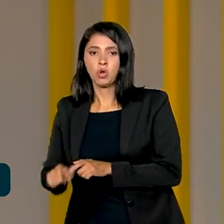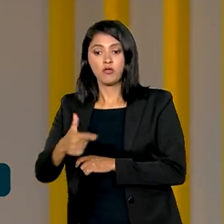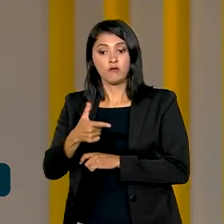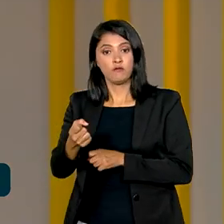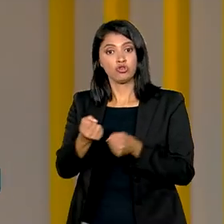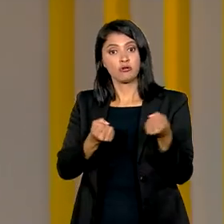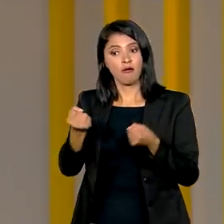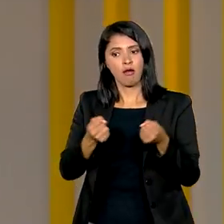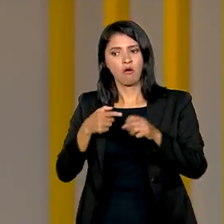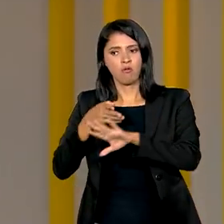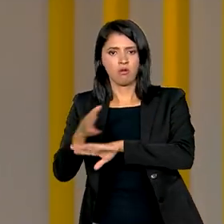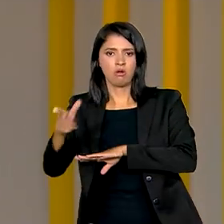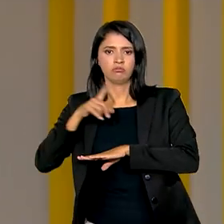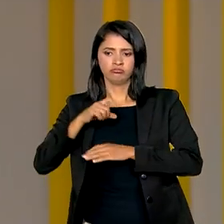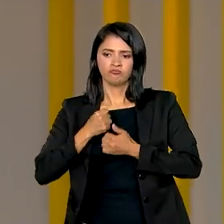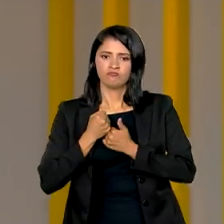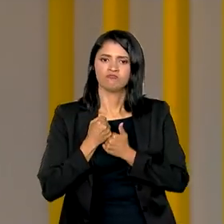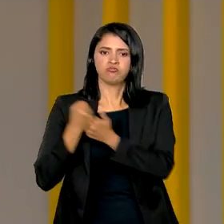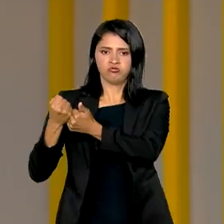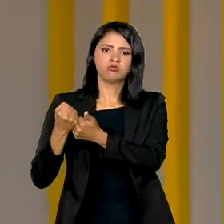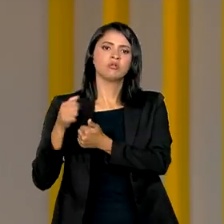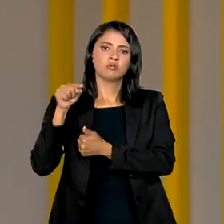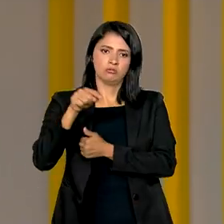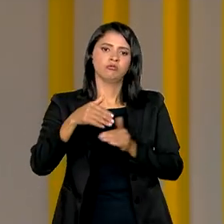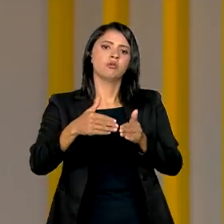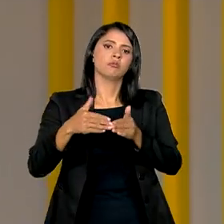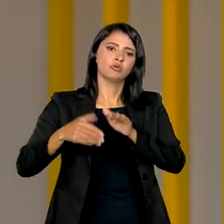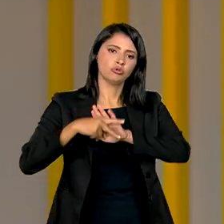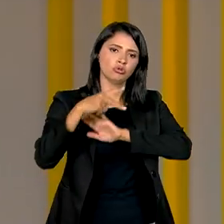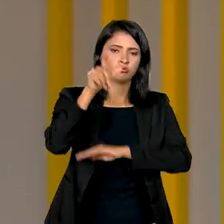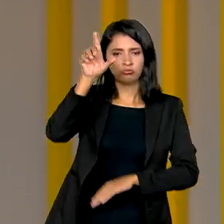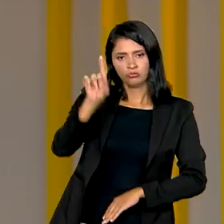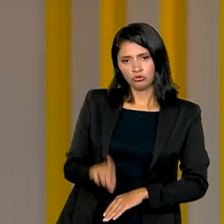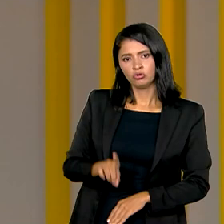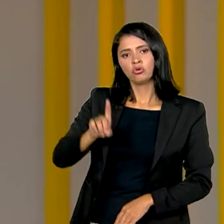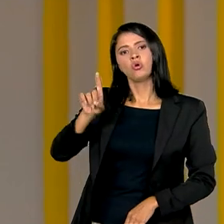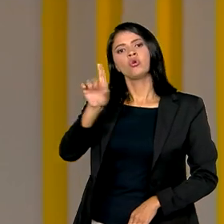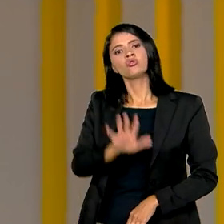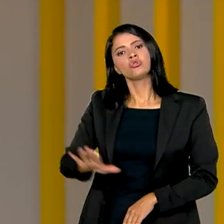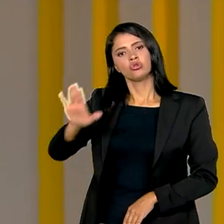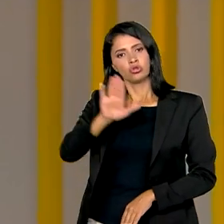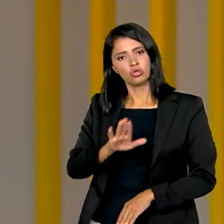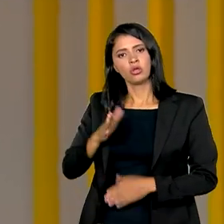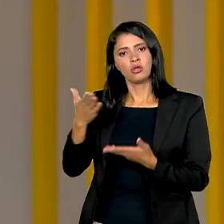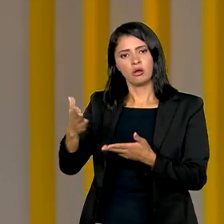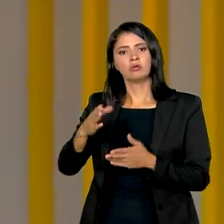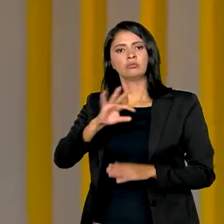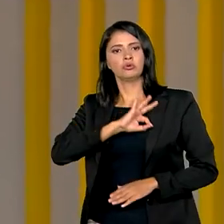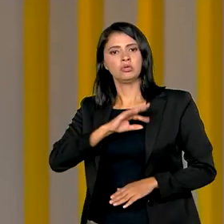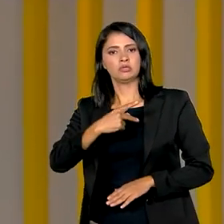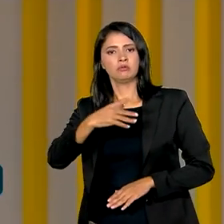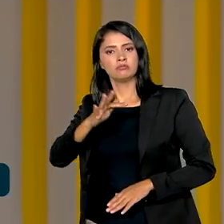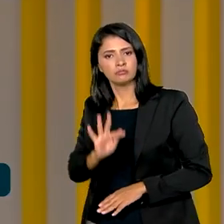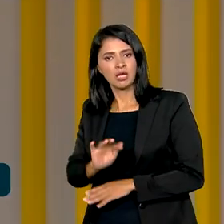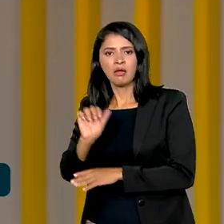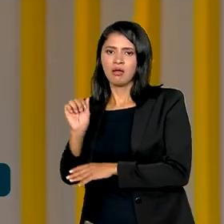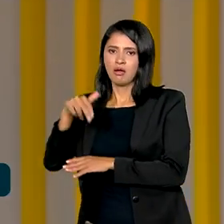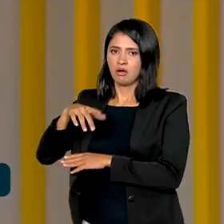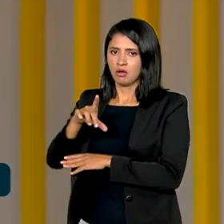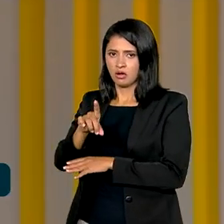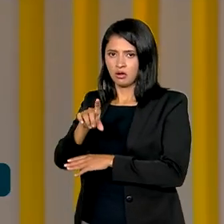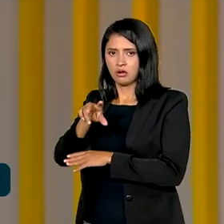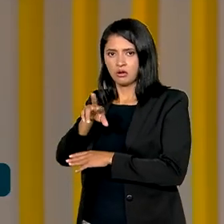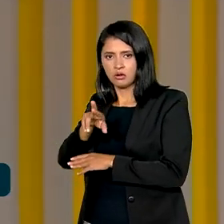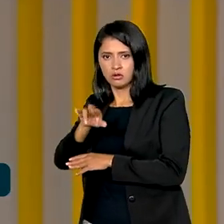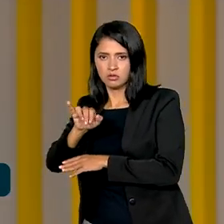O reforço da Força Nacional foi um pedido do diretor-geral da Polícia Federal, Andrei Passos Rodrigues. Segundo